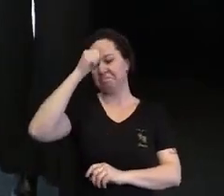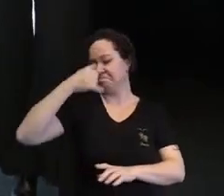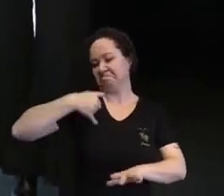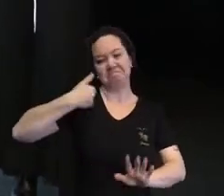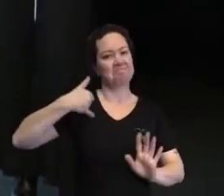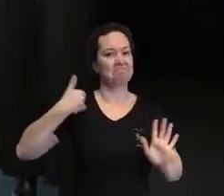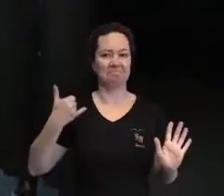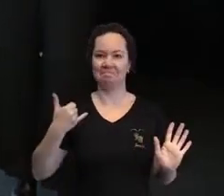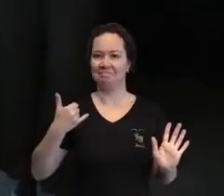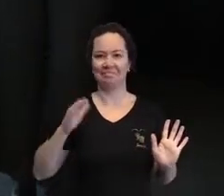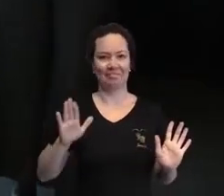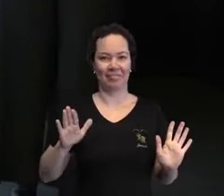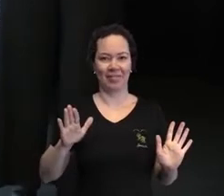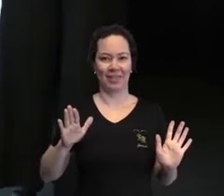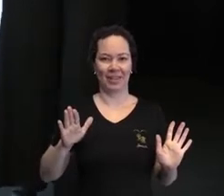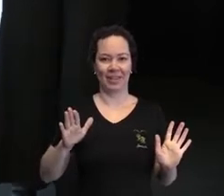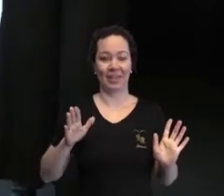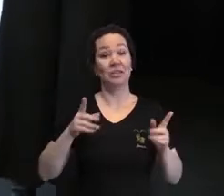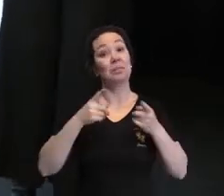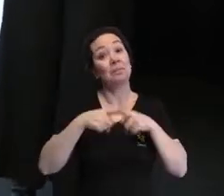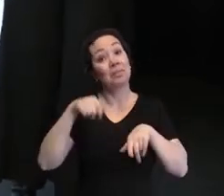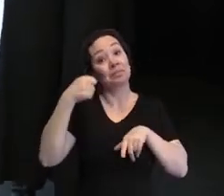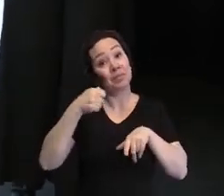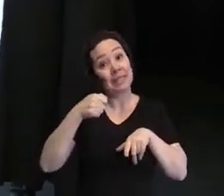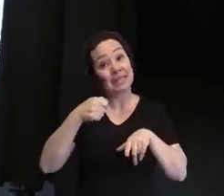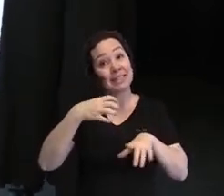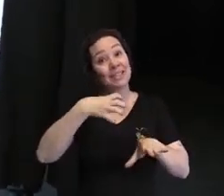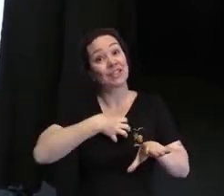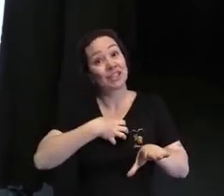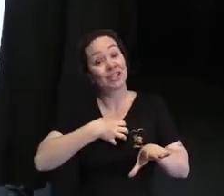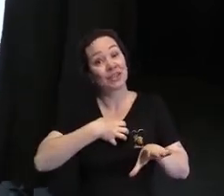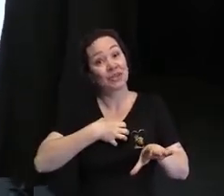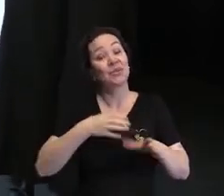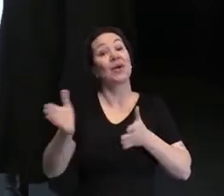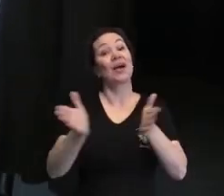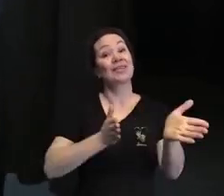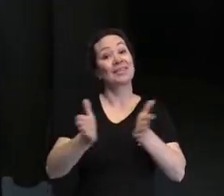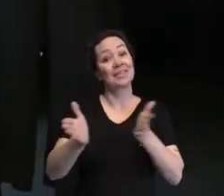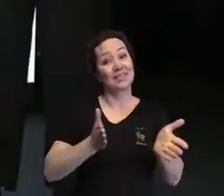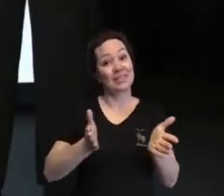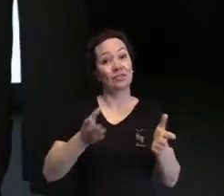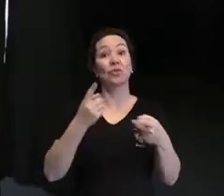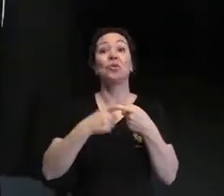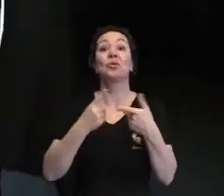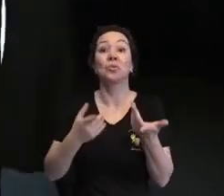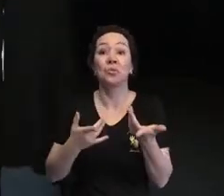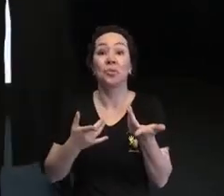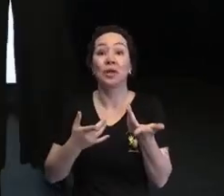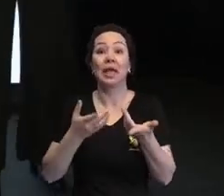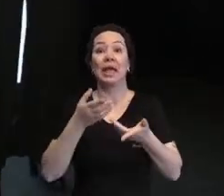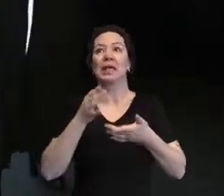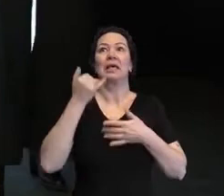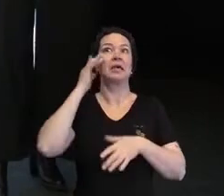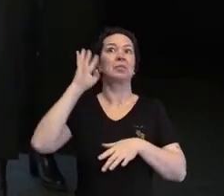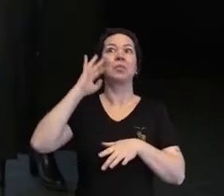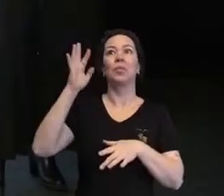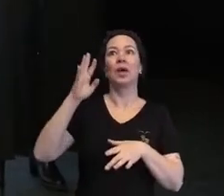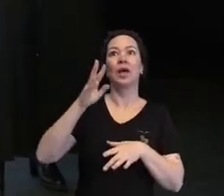seja de um modo acessível. caso contrário, será uma aula de russo para brasileiros que não entendem russo.